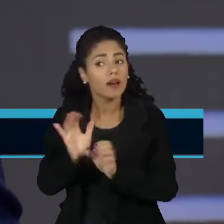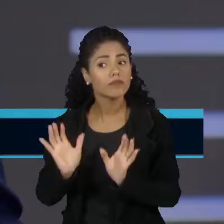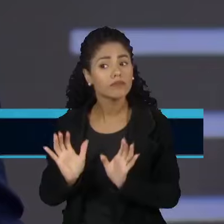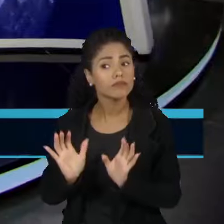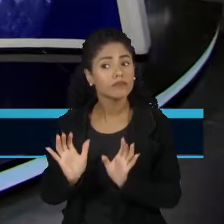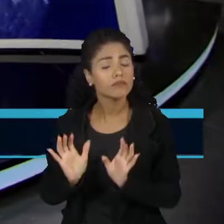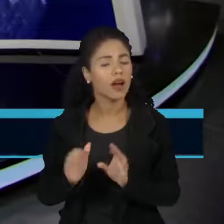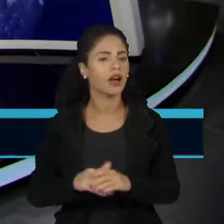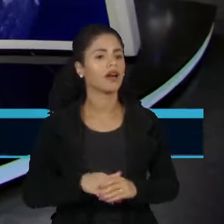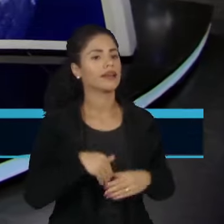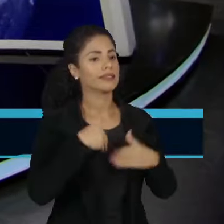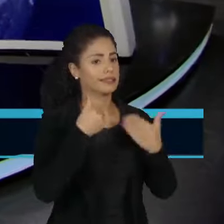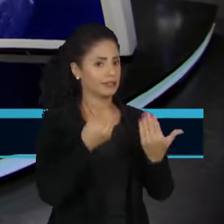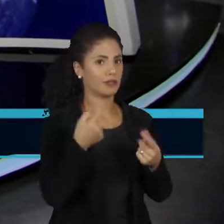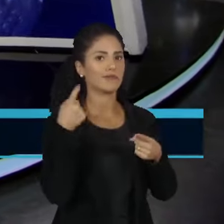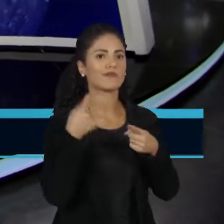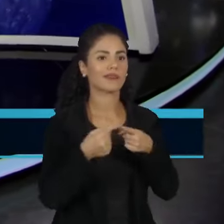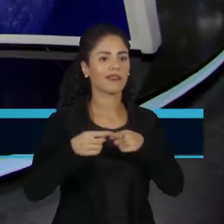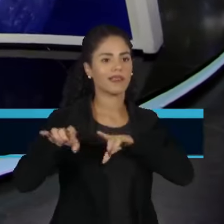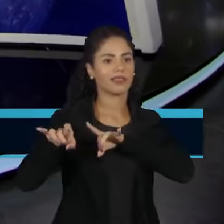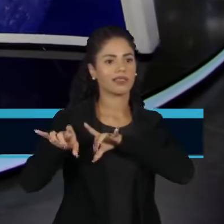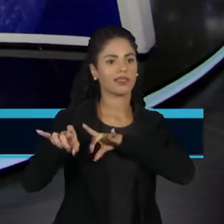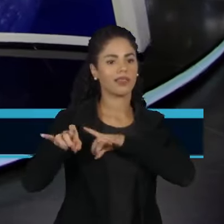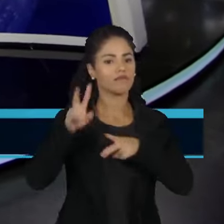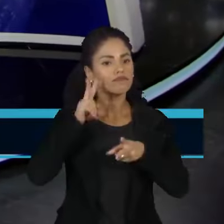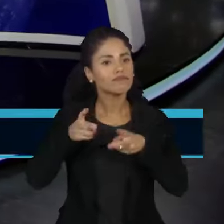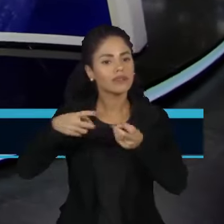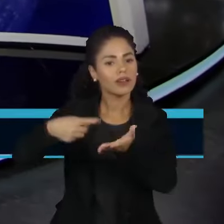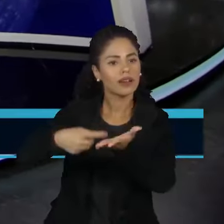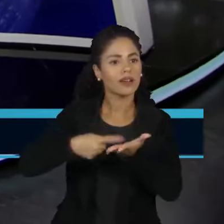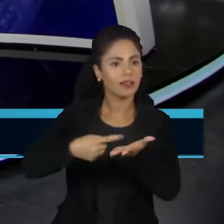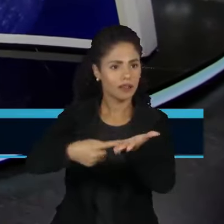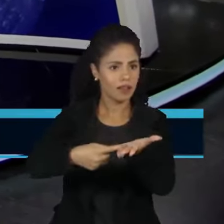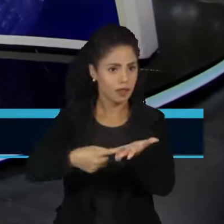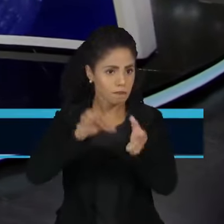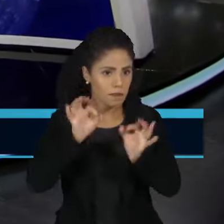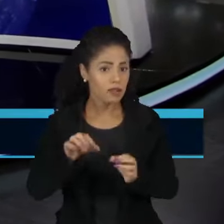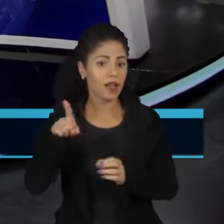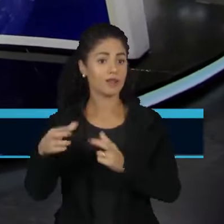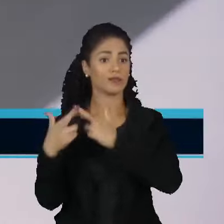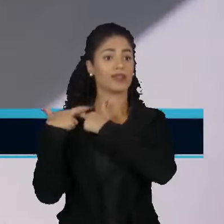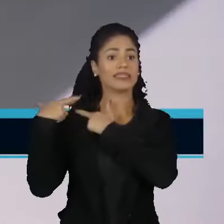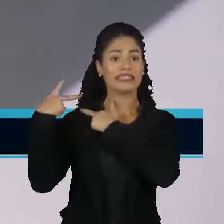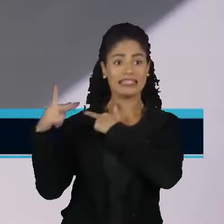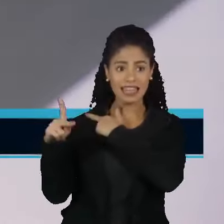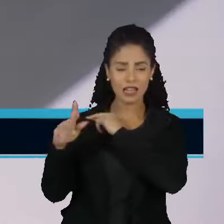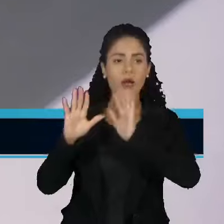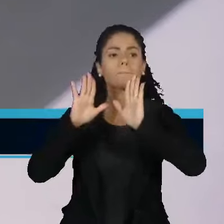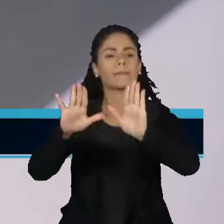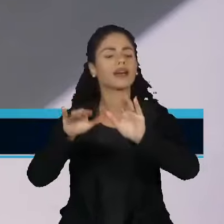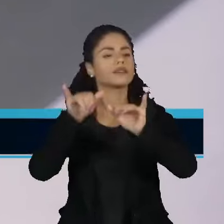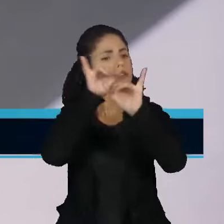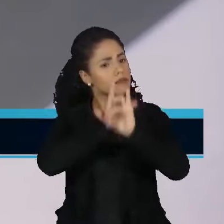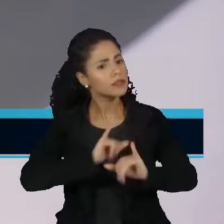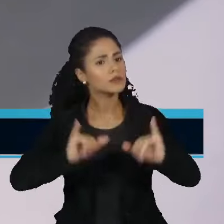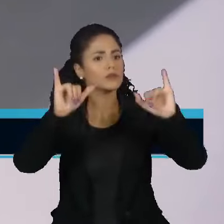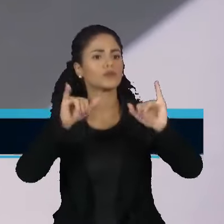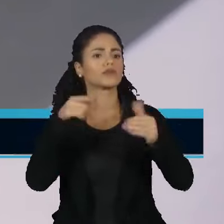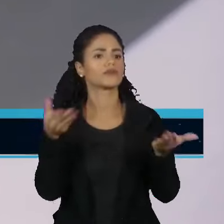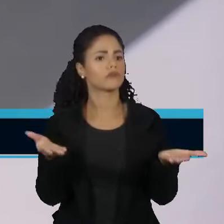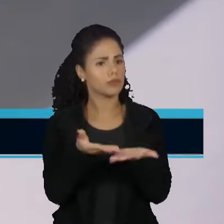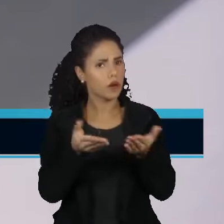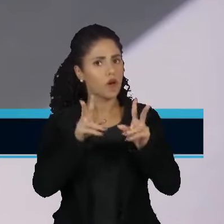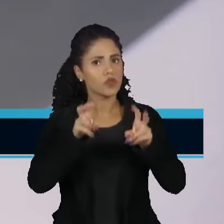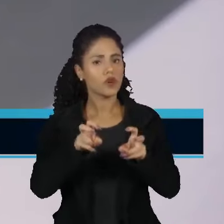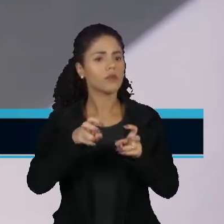porque a parte técnica ali de viabilizar a renegociação cabe a ele, mas ele está fazendo também um anúncio político e esse meio